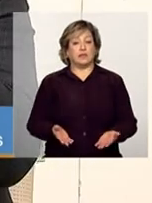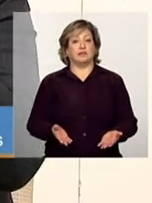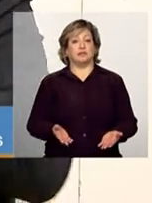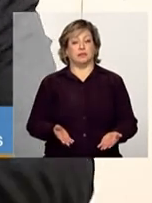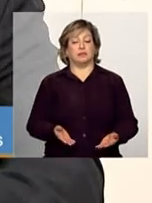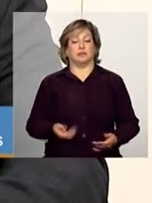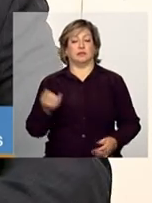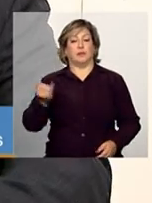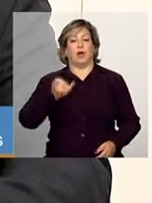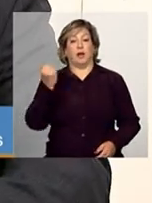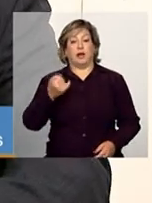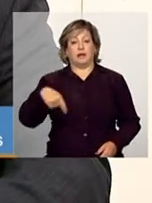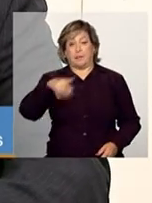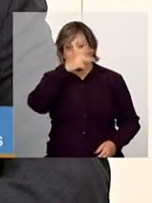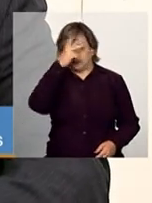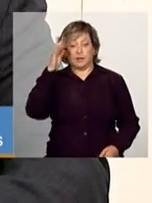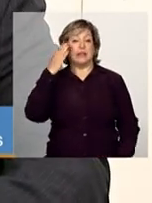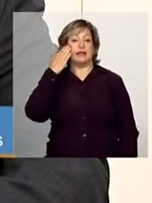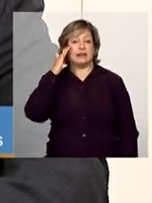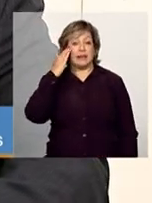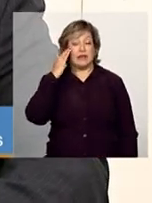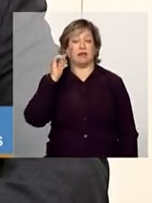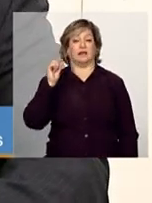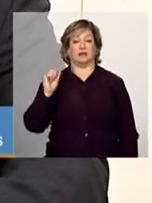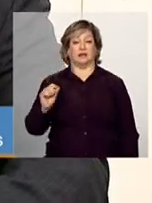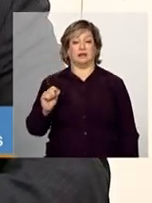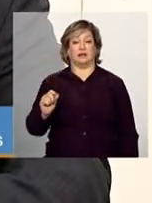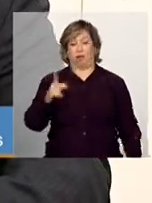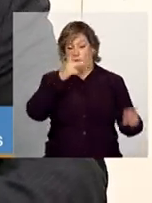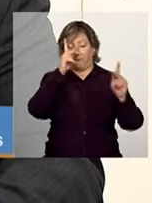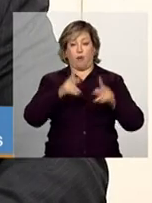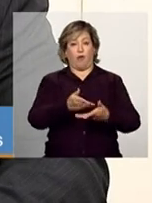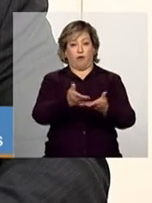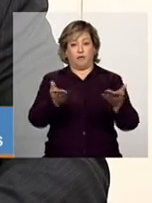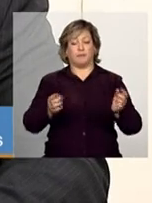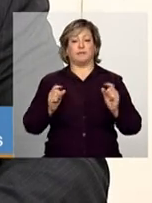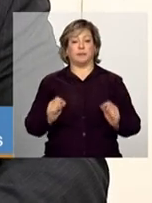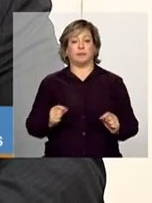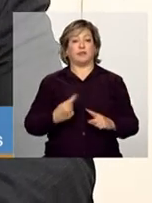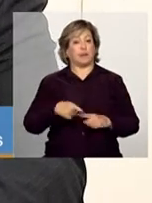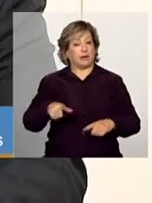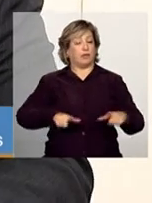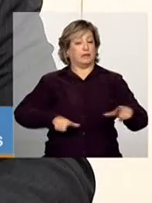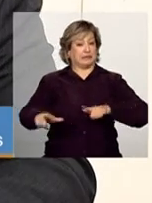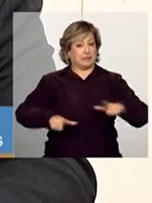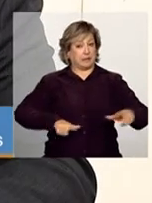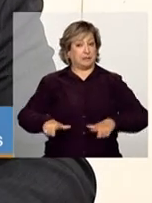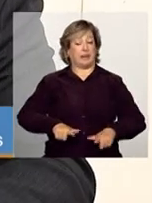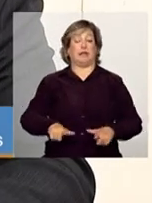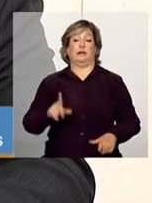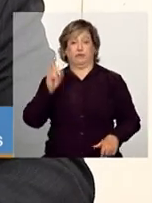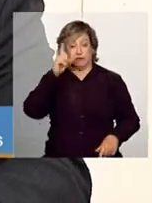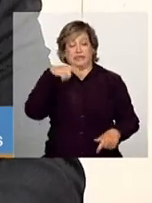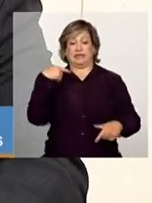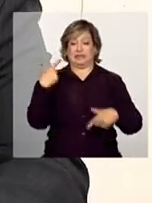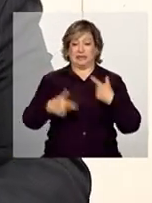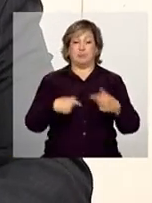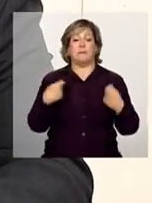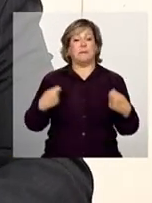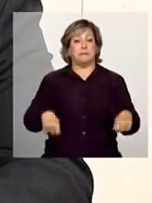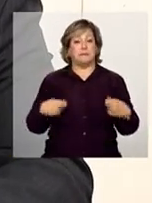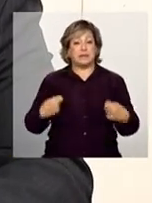que as pessoas entendam, o público em geral, que é uma grande operação que necessita da